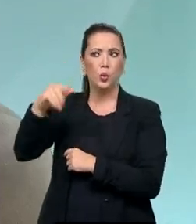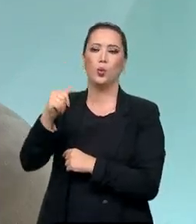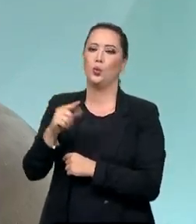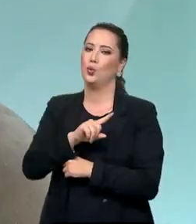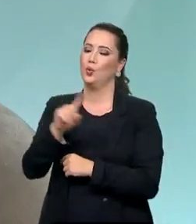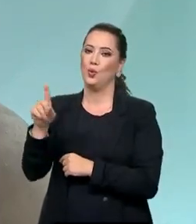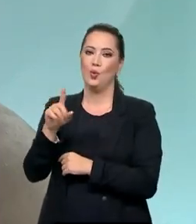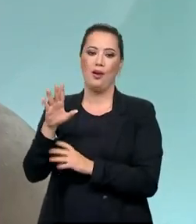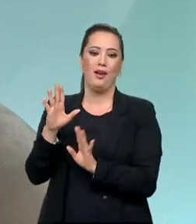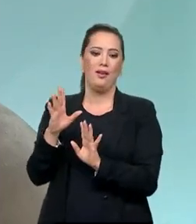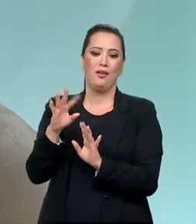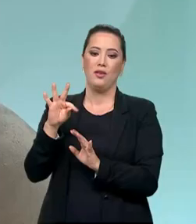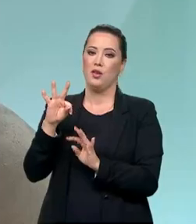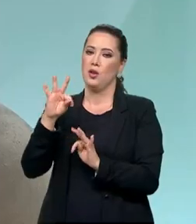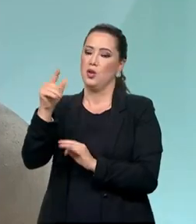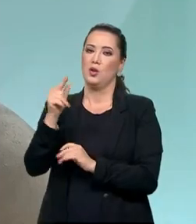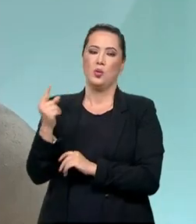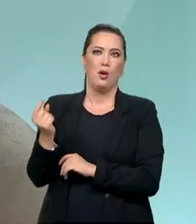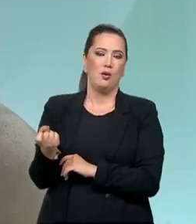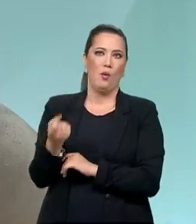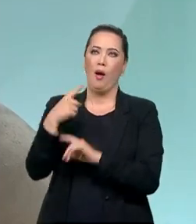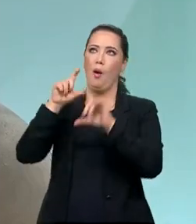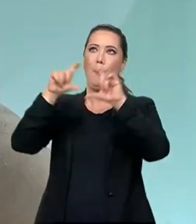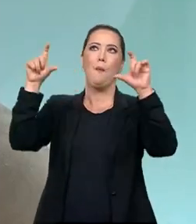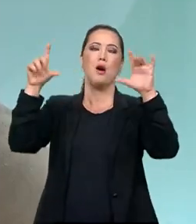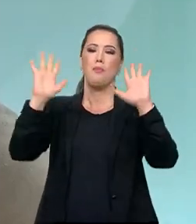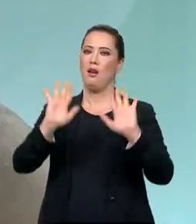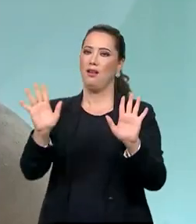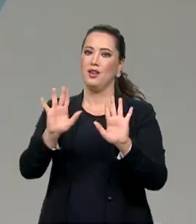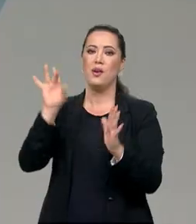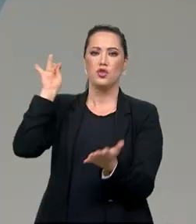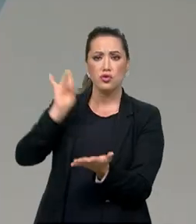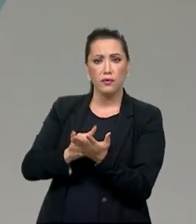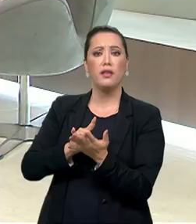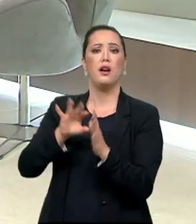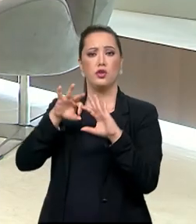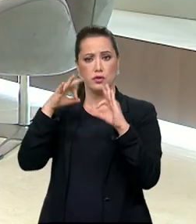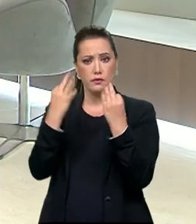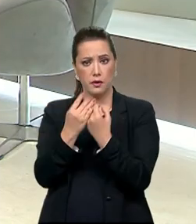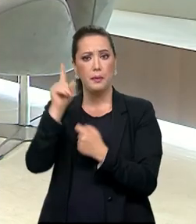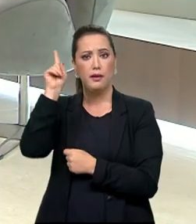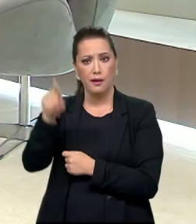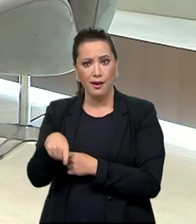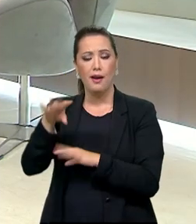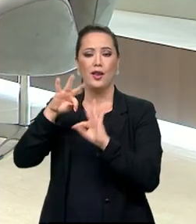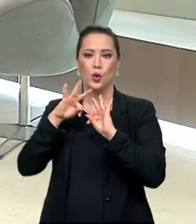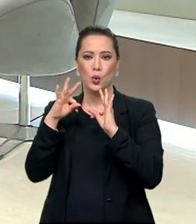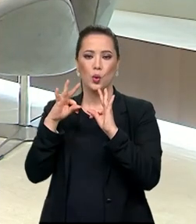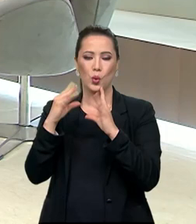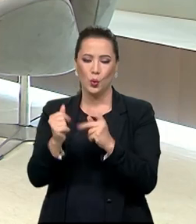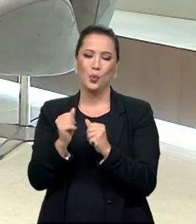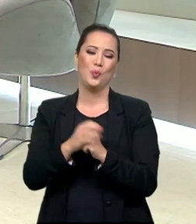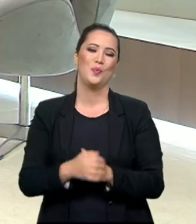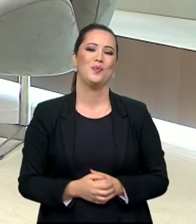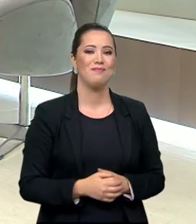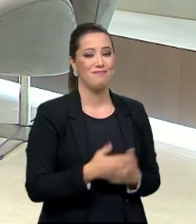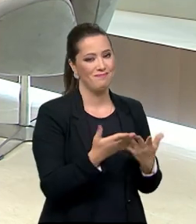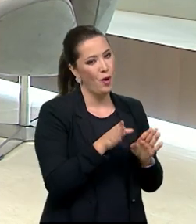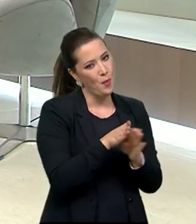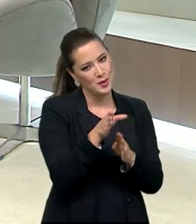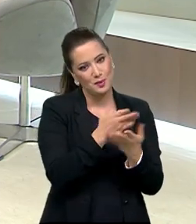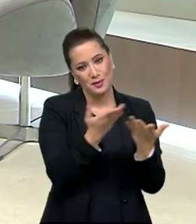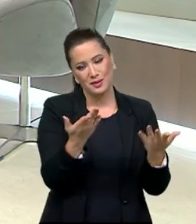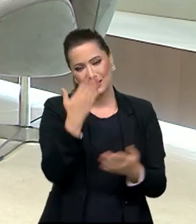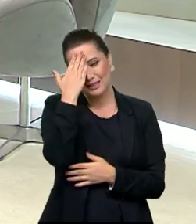não é família é tudo, não é um slogan, é uma verdade. É uma realidade. É a essência. Fica o recado.